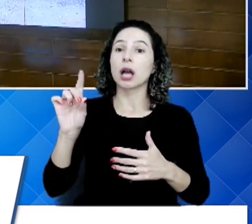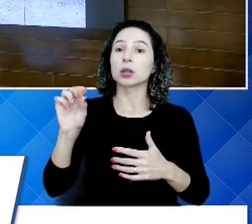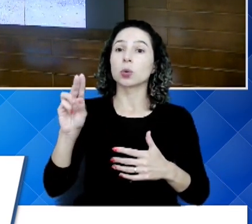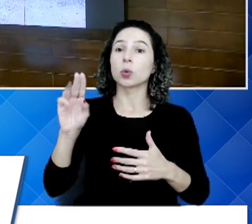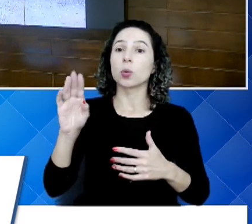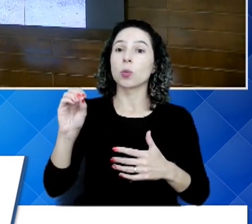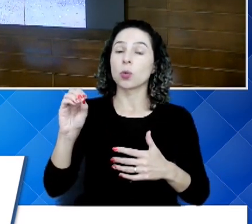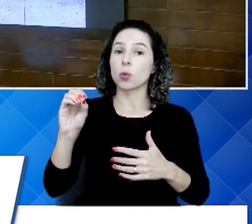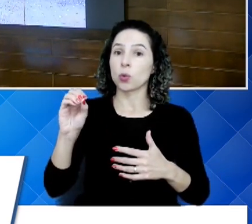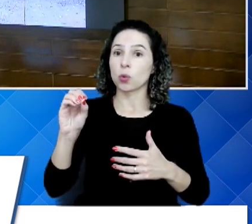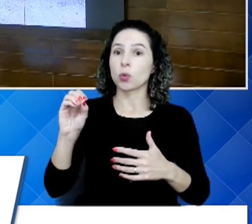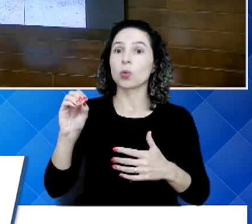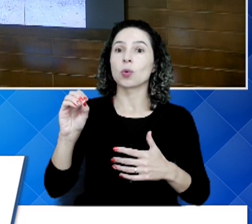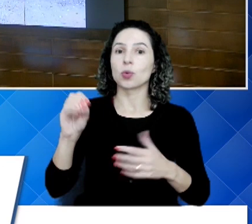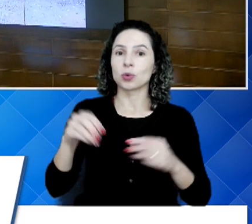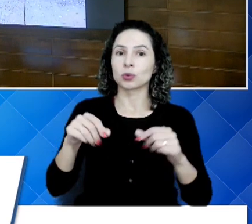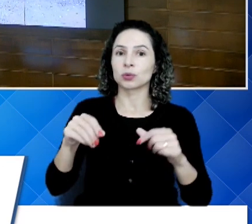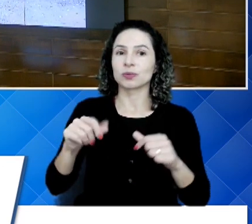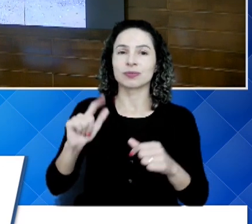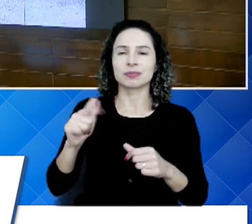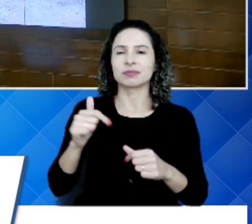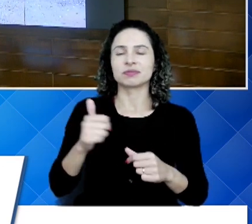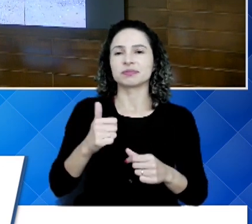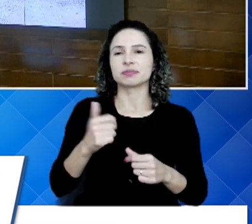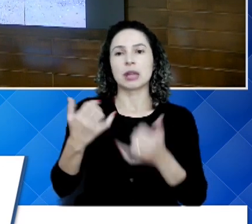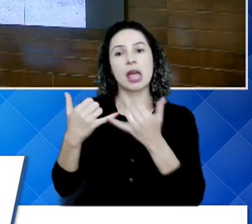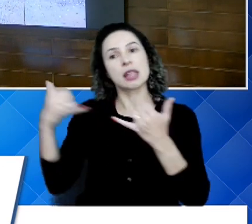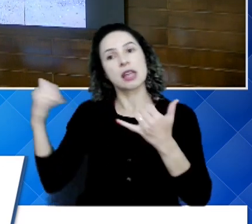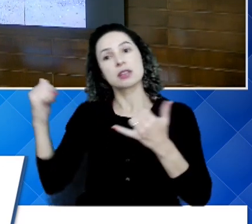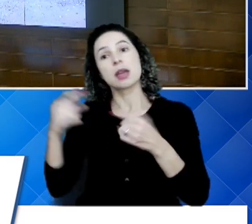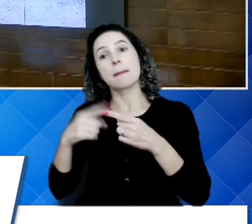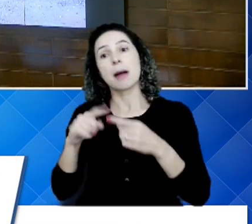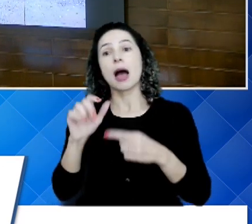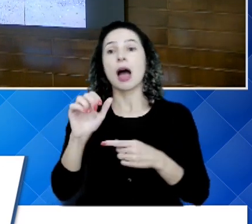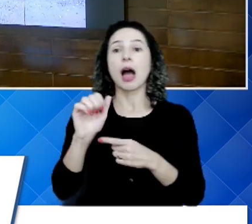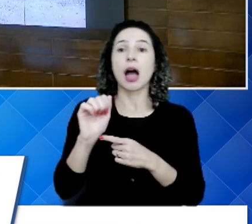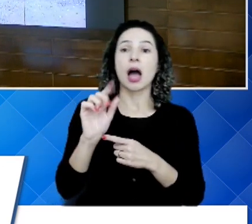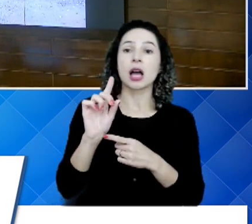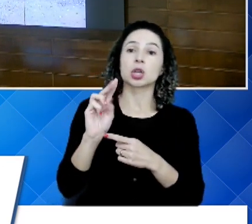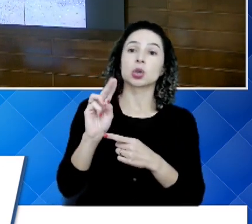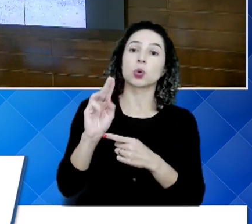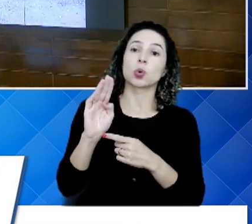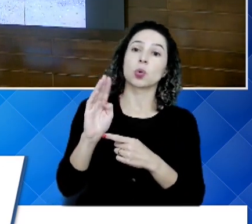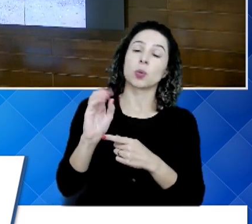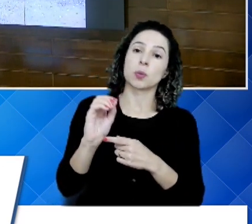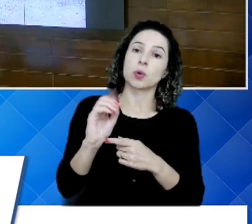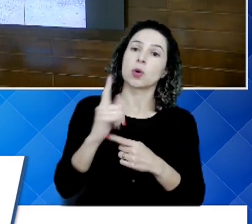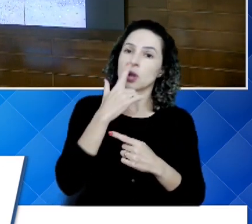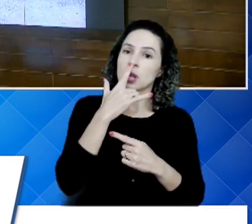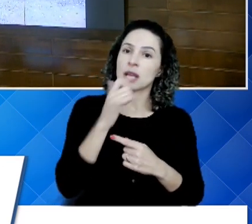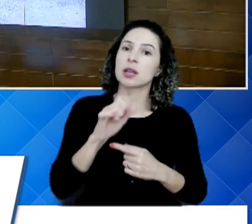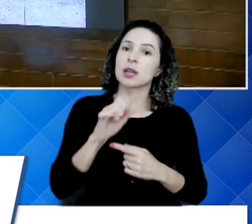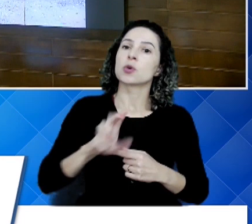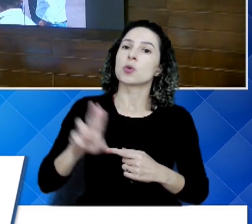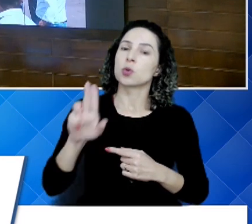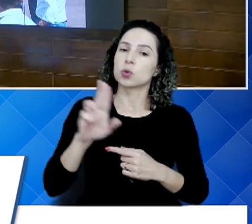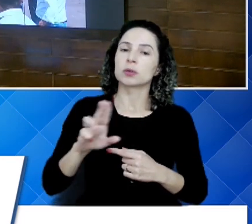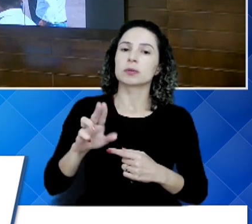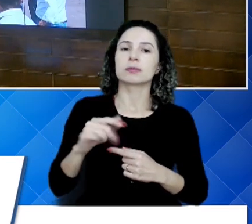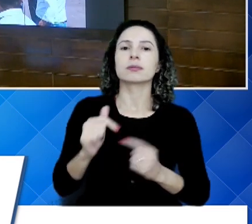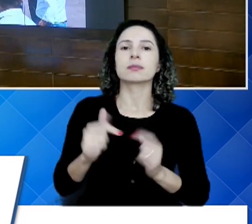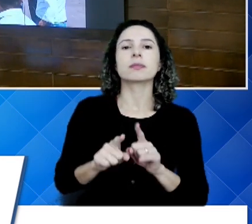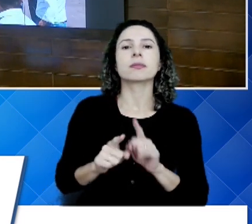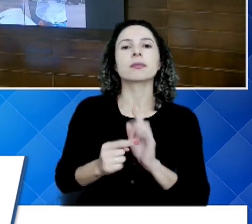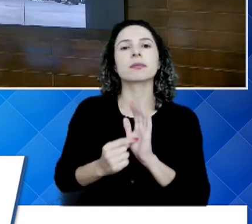Adubo. Lá eles não transformam em energia, mas transformam grande parte do lixo em adubo. E eu queria mostrar